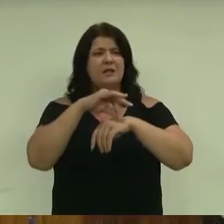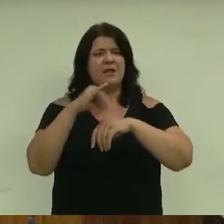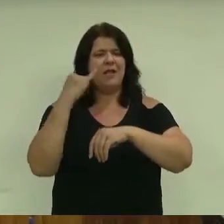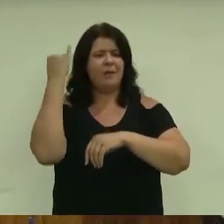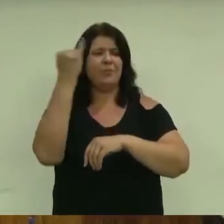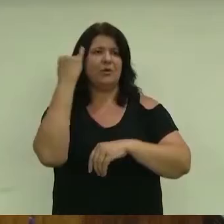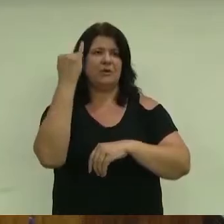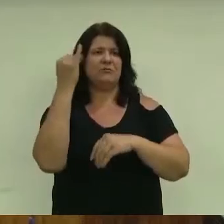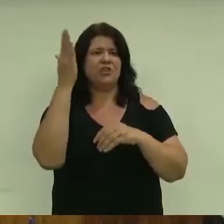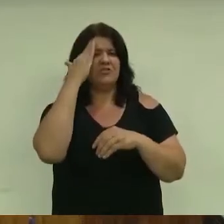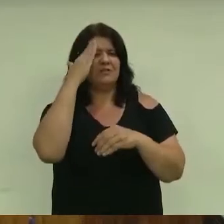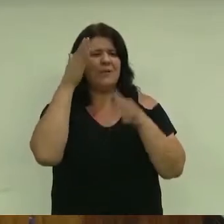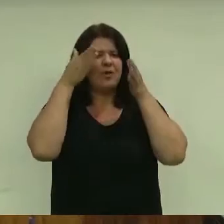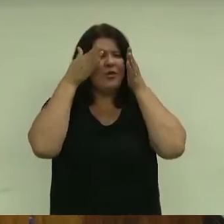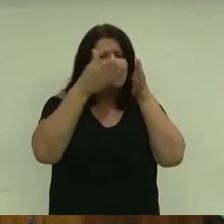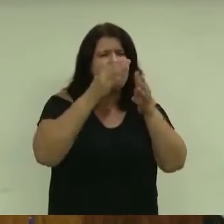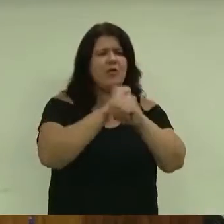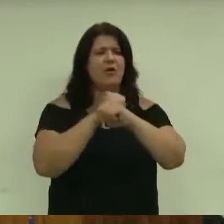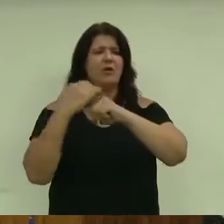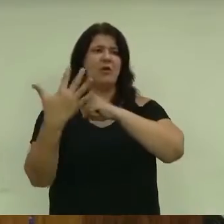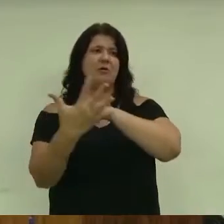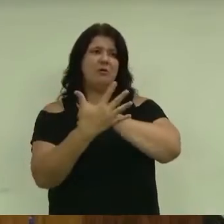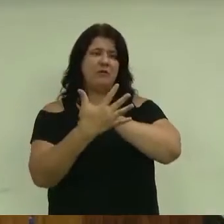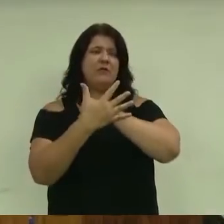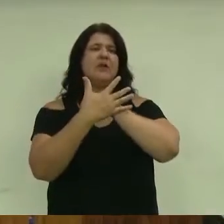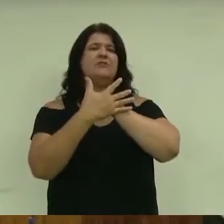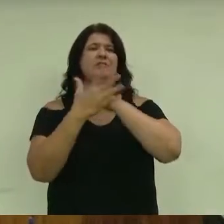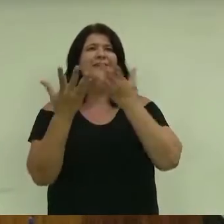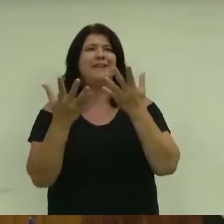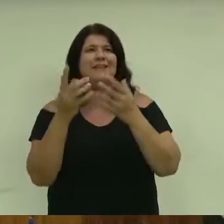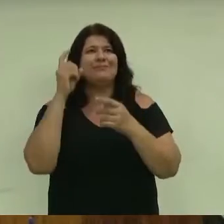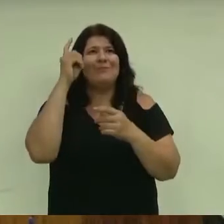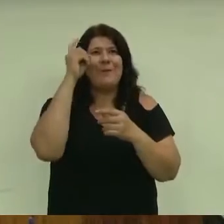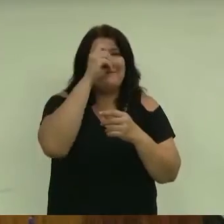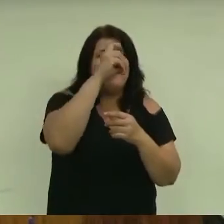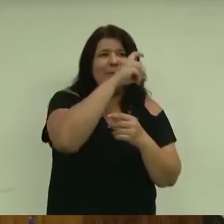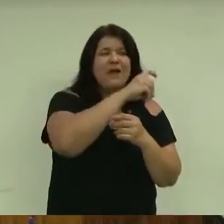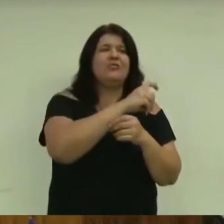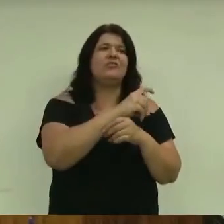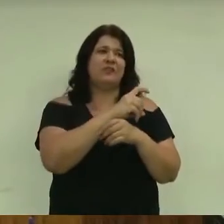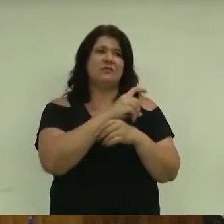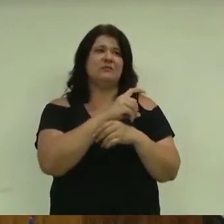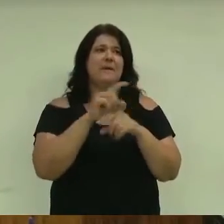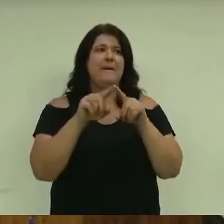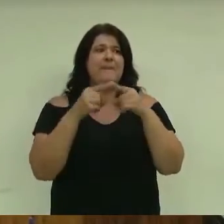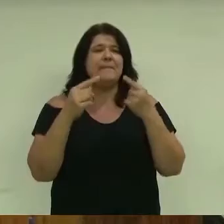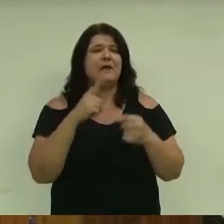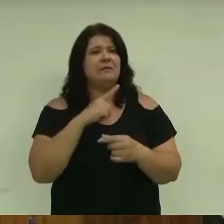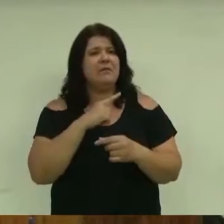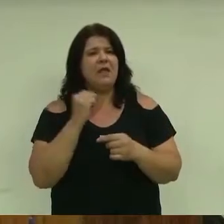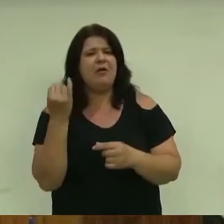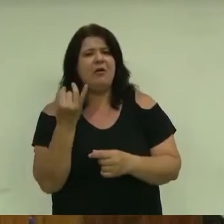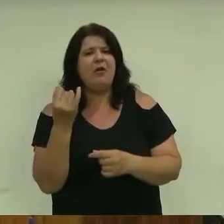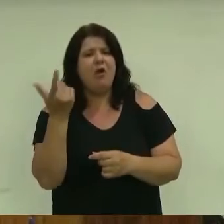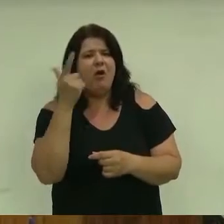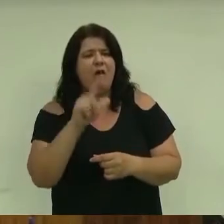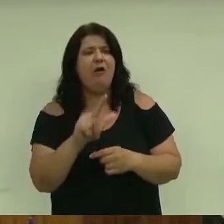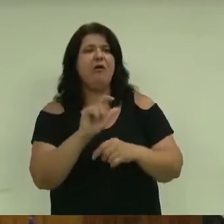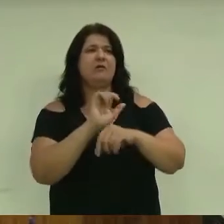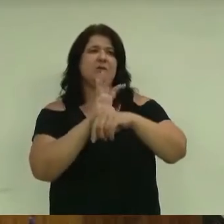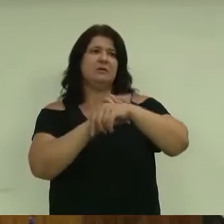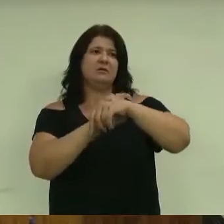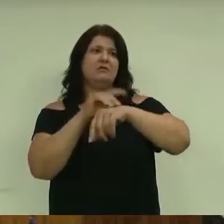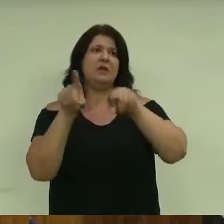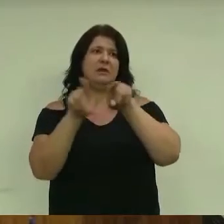Covid, que realmente é o cerne da nossa preocupação do momento, mas o combate às outras questões também não pode ser deixado de lado. Tem muita gente